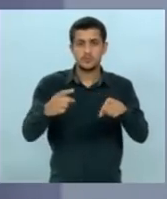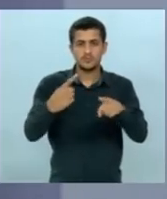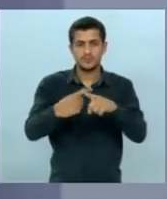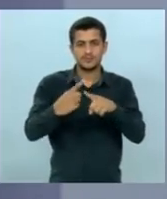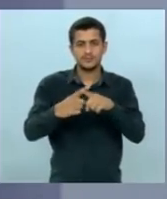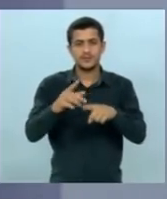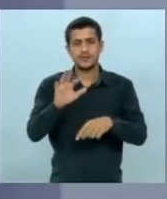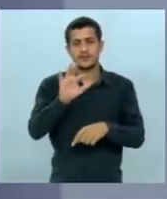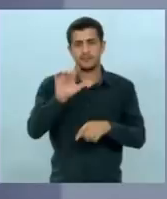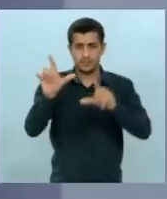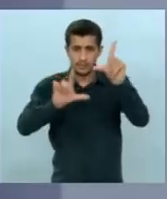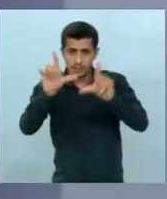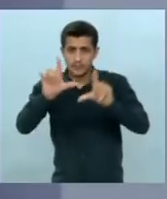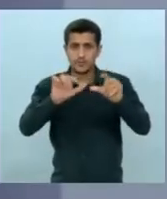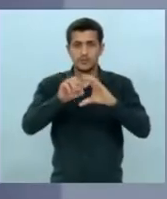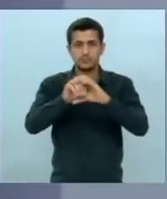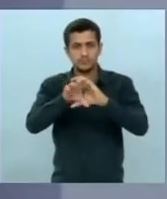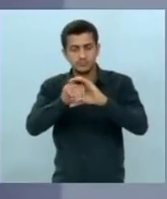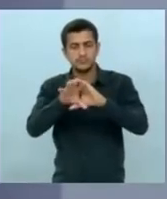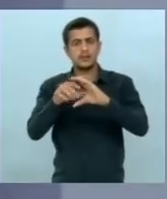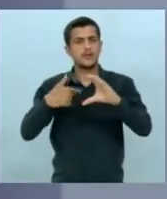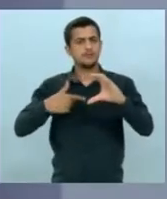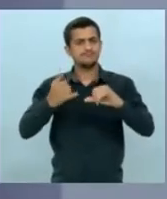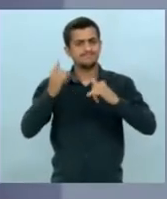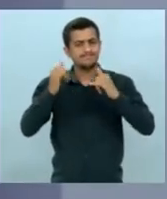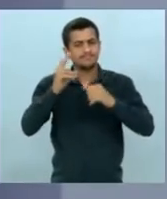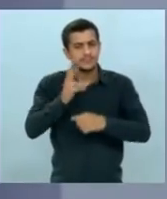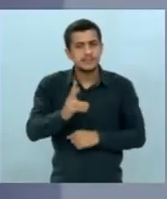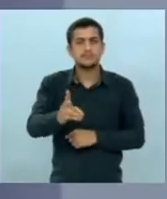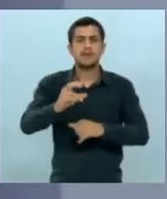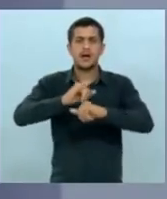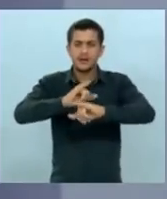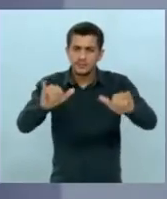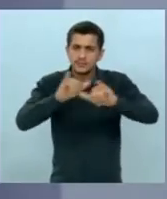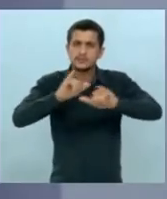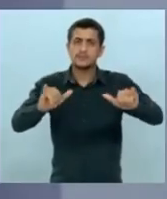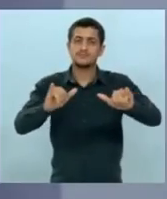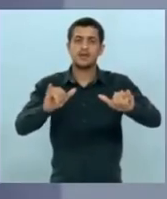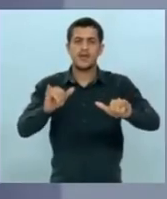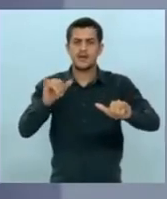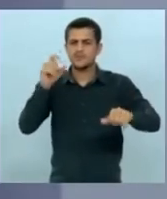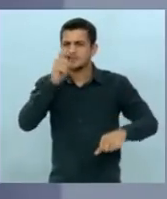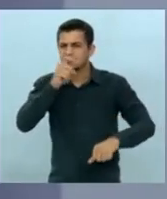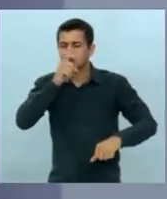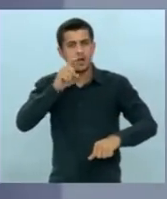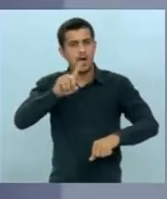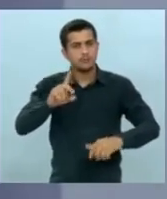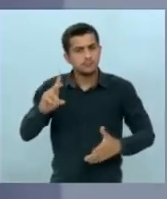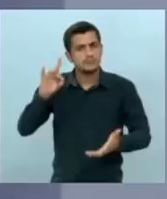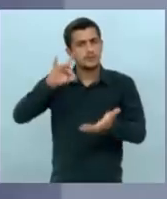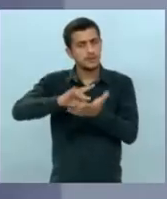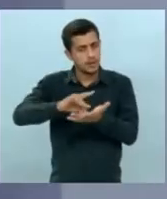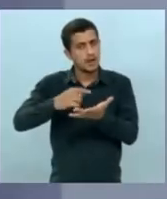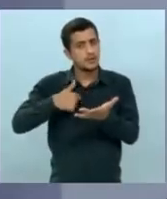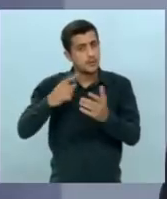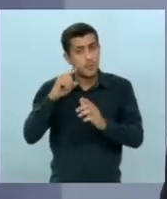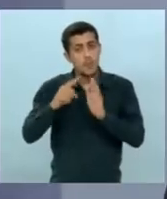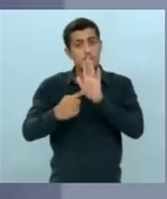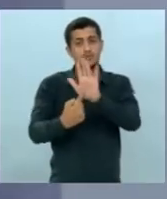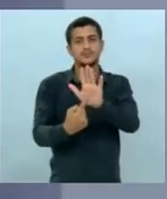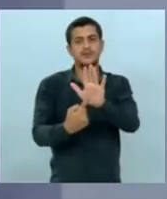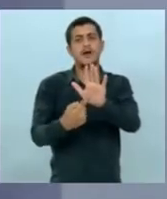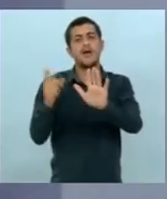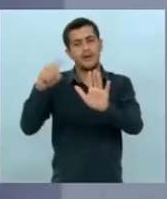inclusive da Rede Globo. E eu sempre disse a você que a verdade ia prevalecer a mentira. E, mais uma vez, quero dizer que a verdade